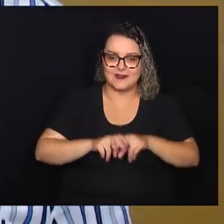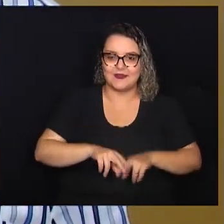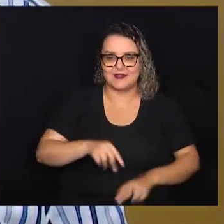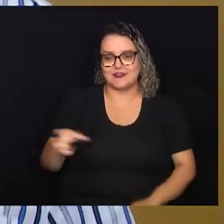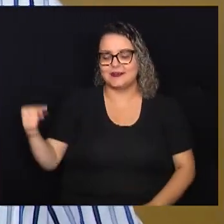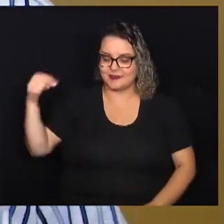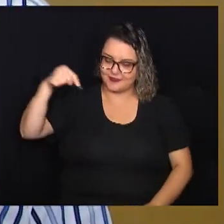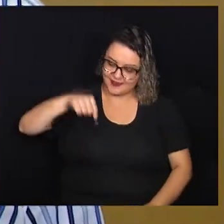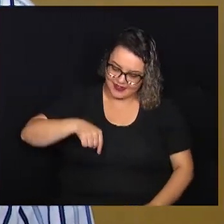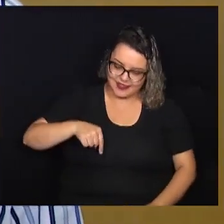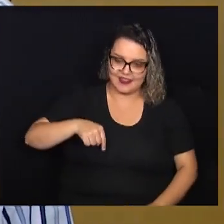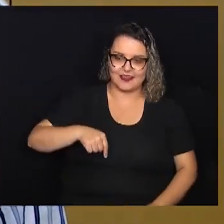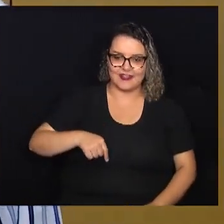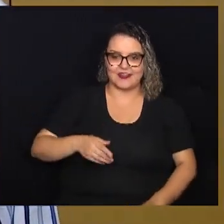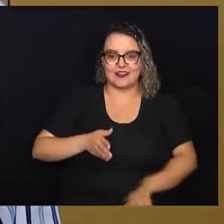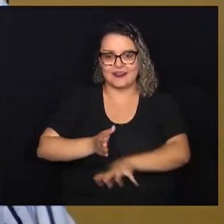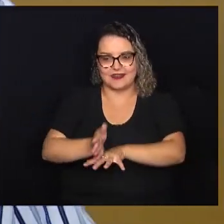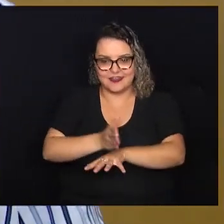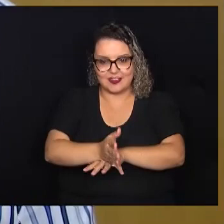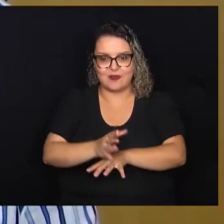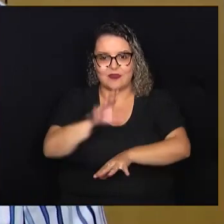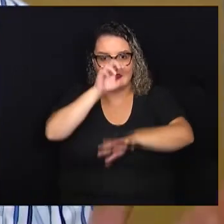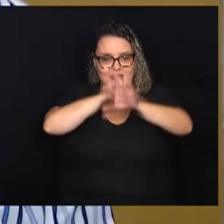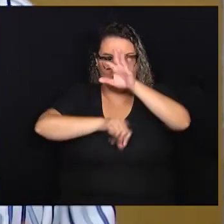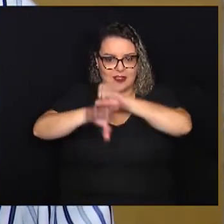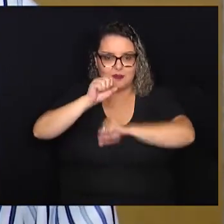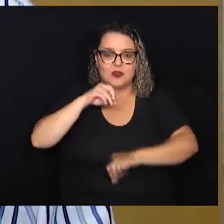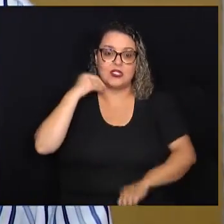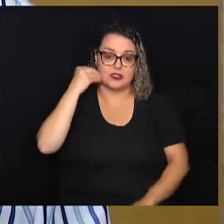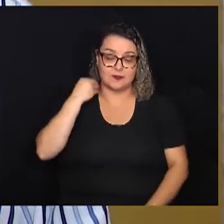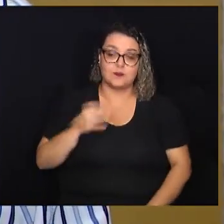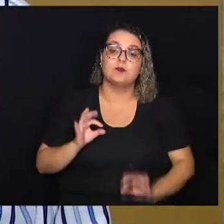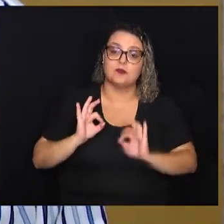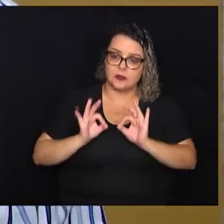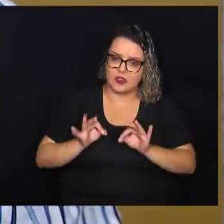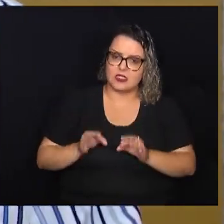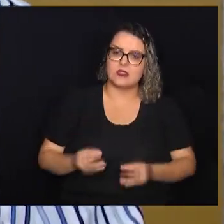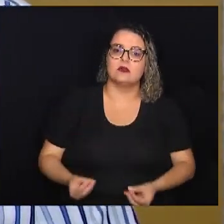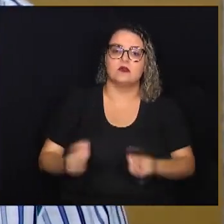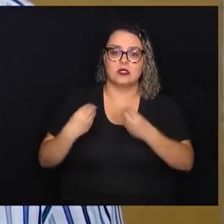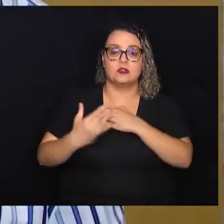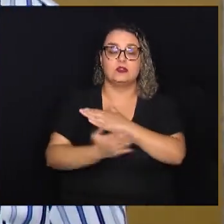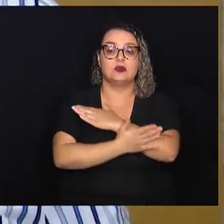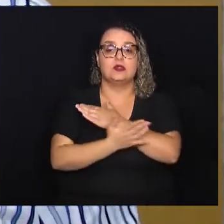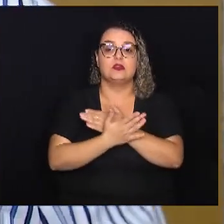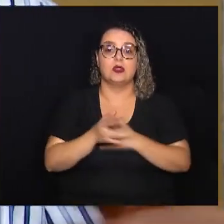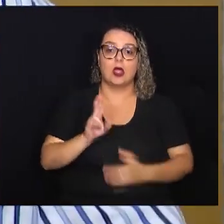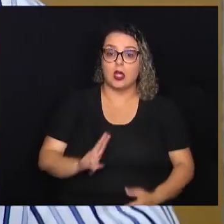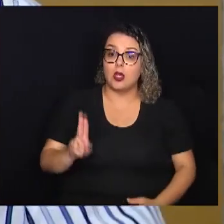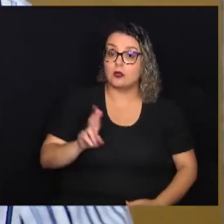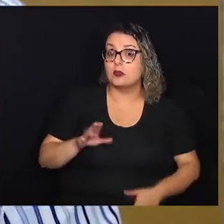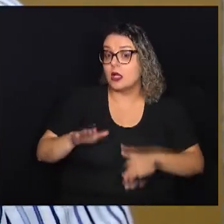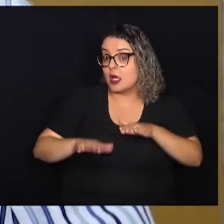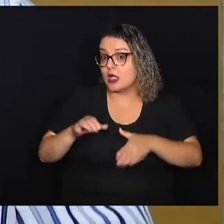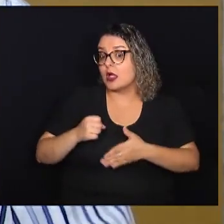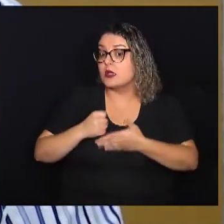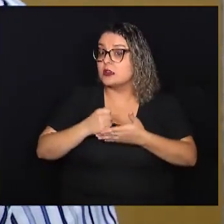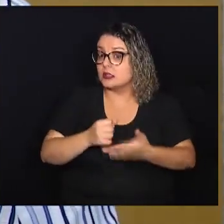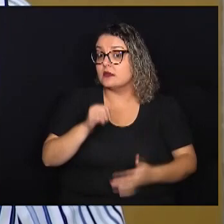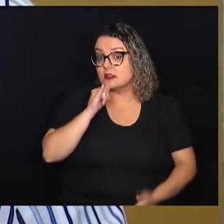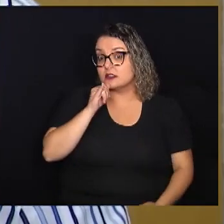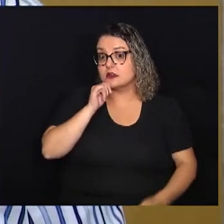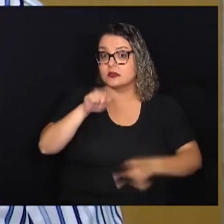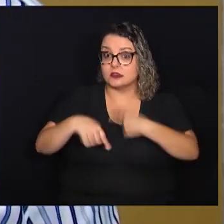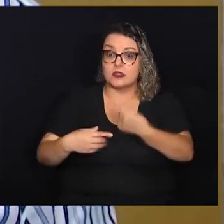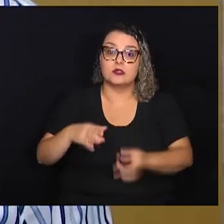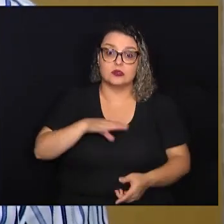esses caminhos aqui e, com certeza, vai nos ajudar a implantar e, quem sabe, levar de exemplo as outras